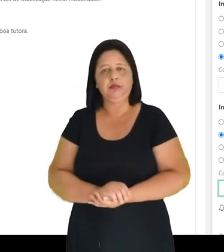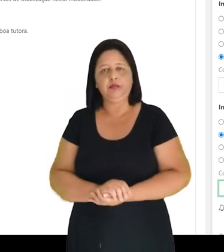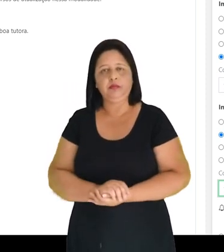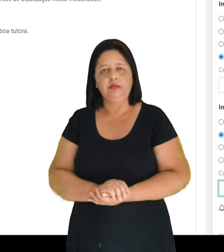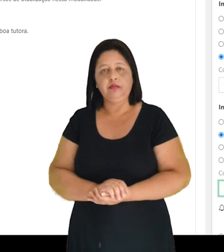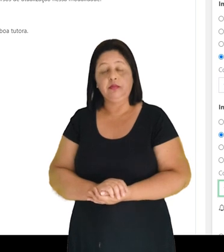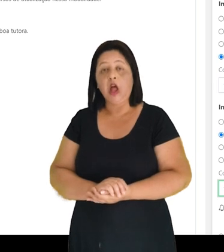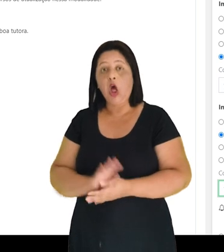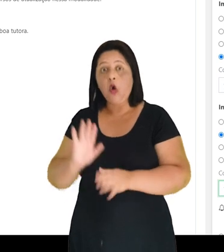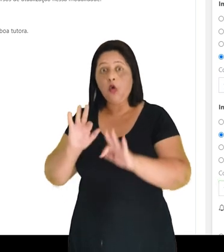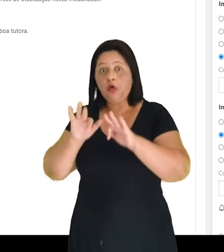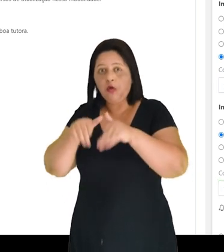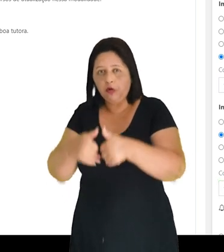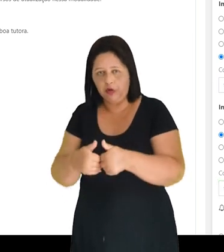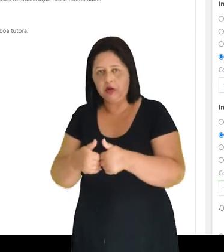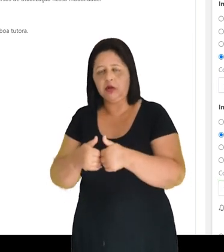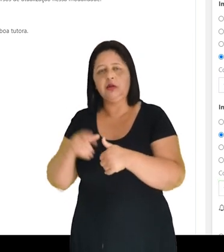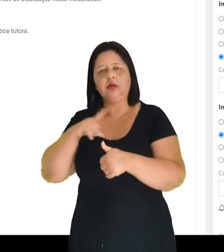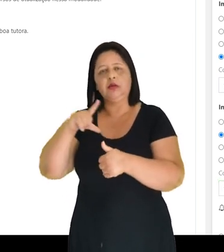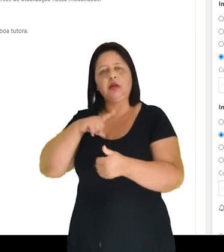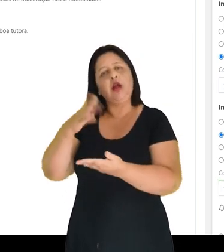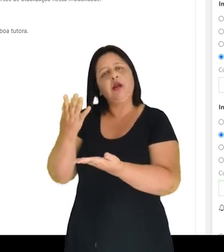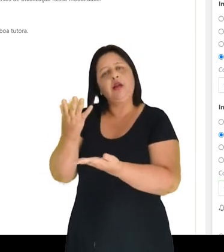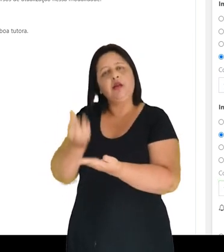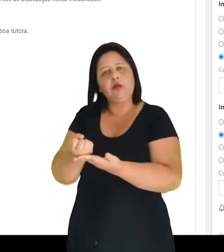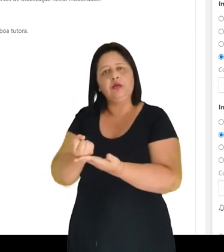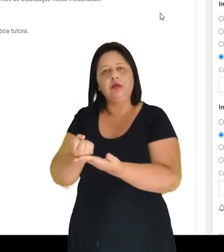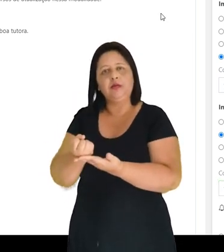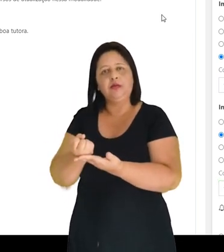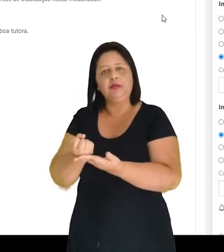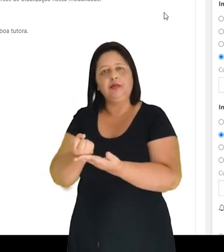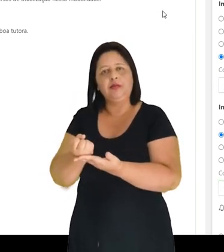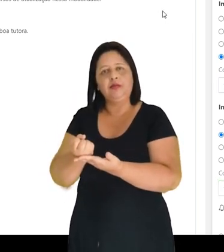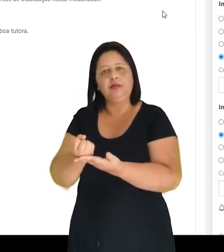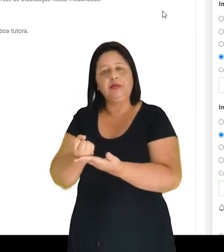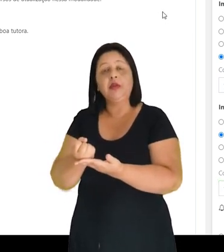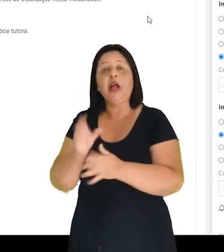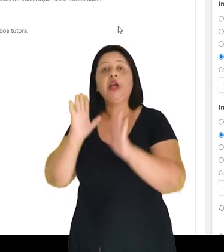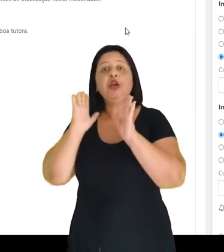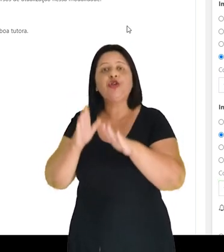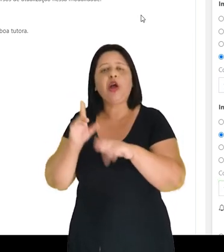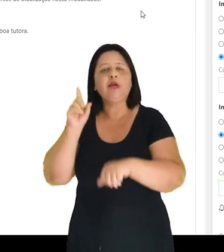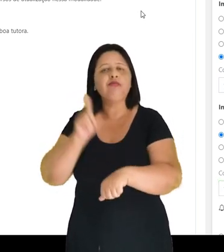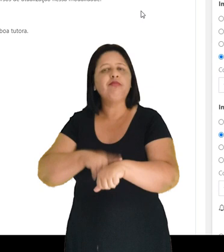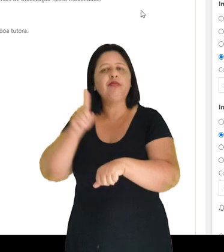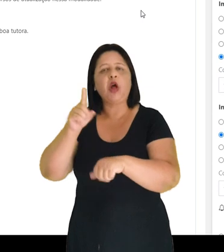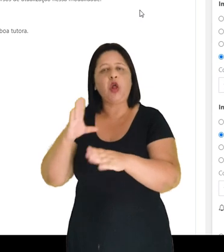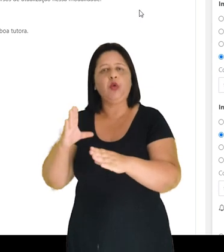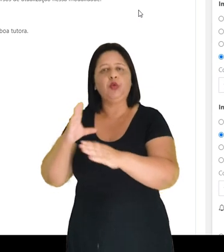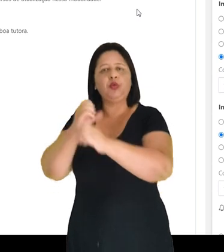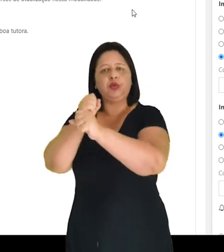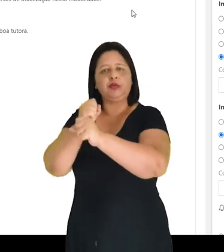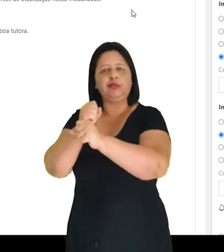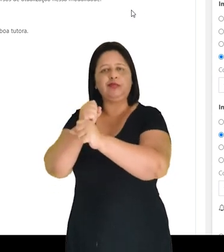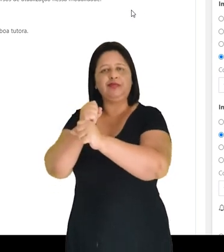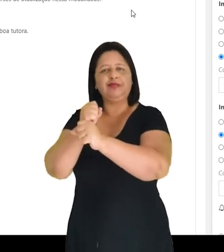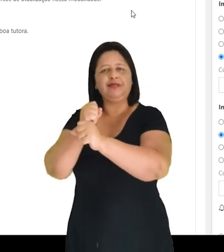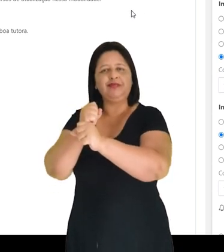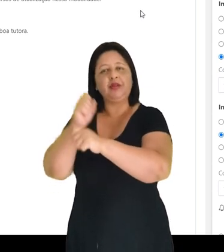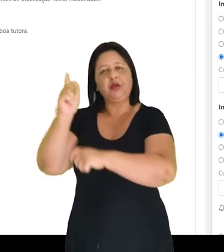clicar aqui em cima em salvar. E, nesse caso, a nota da aluna já foi calculada